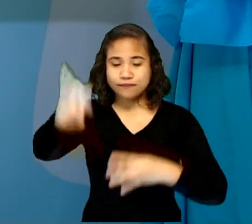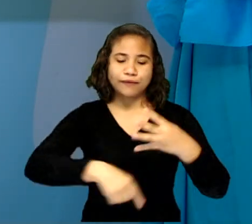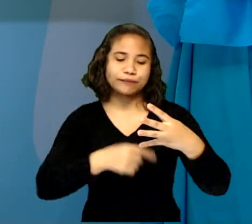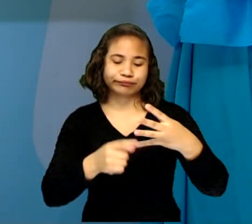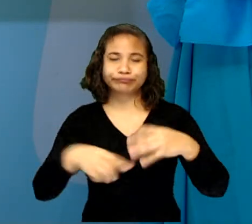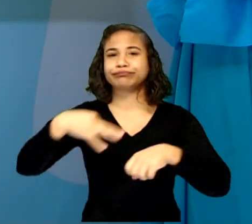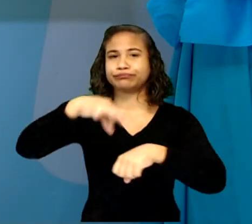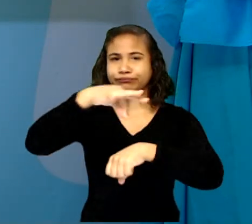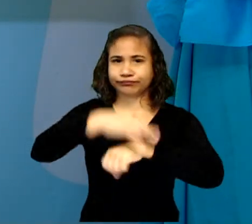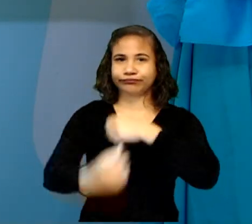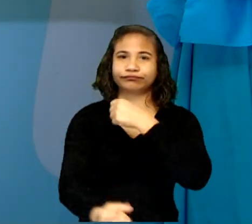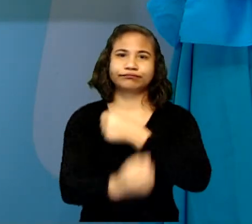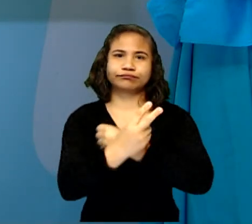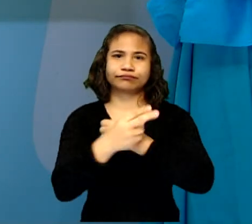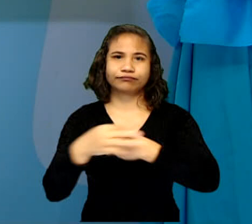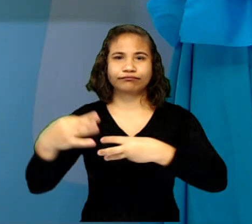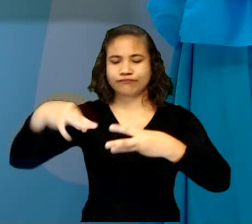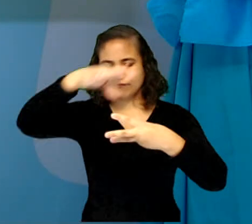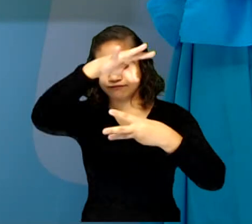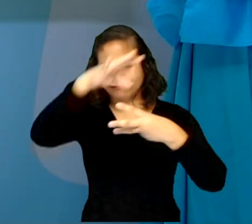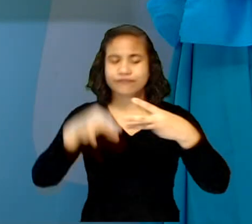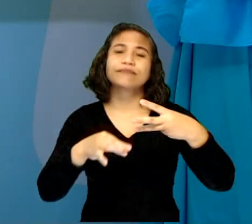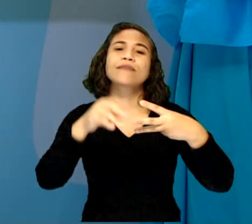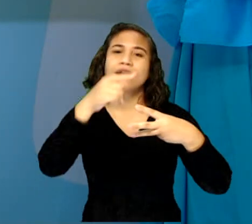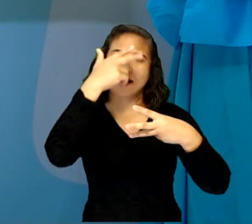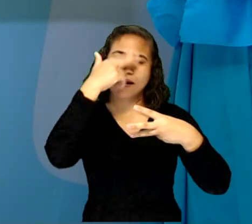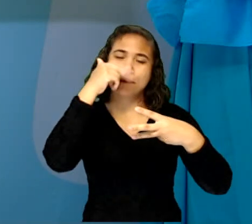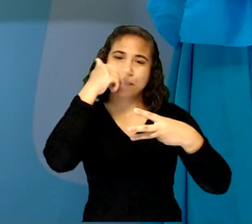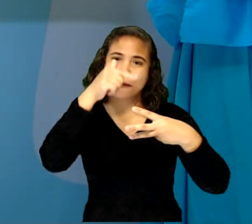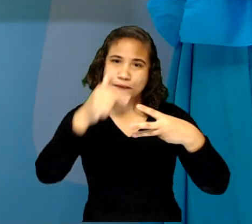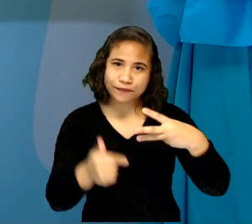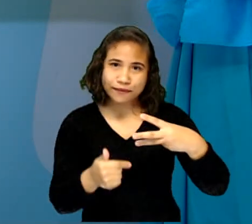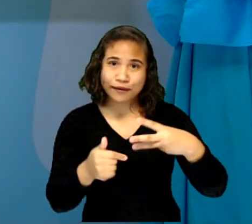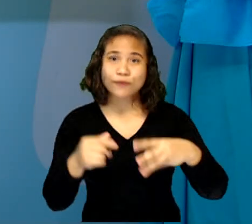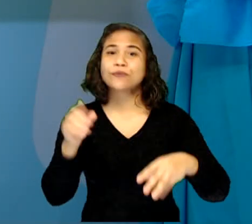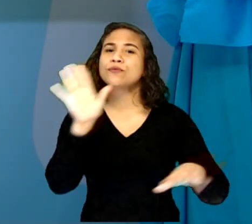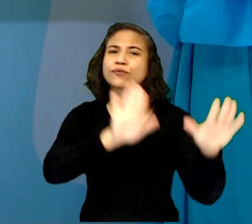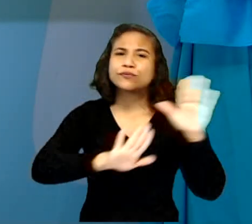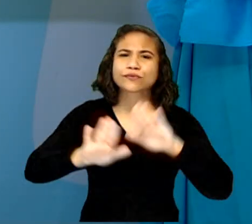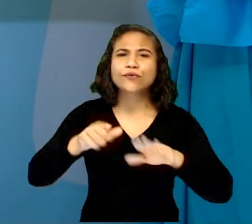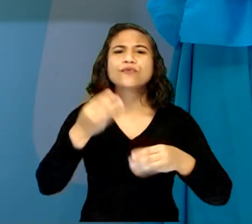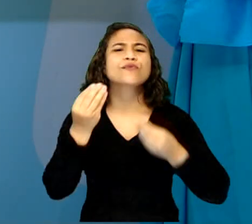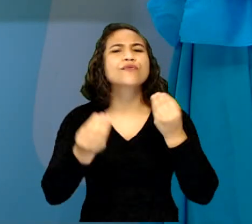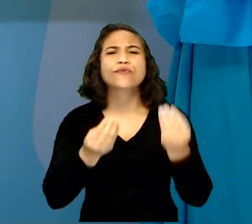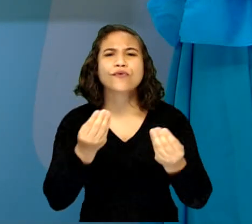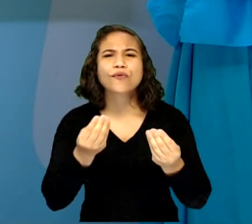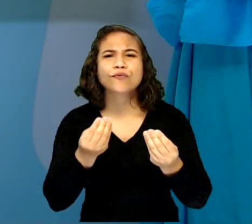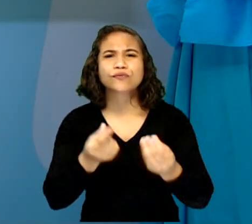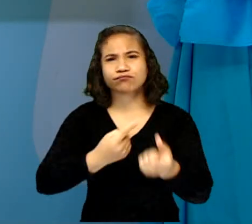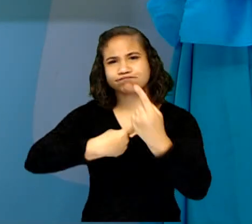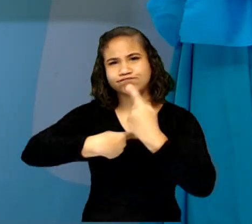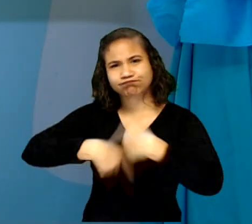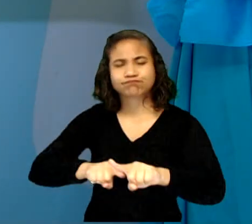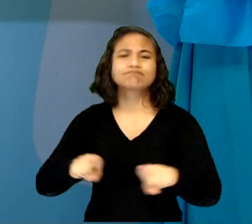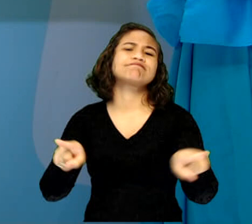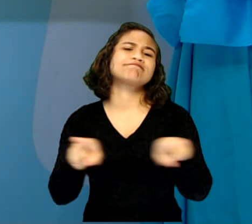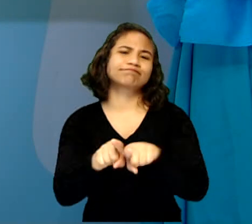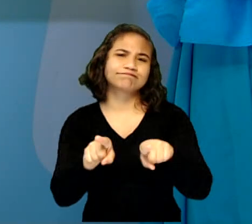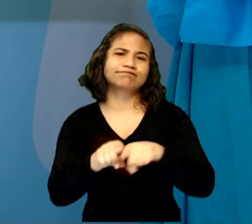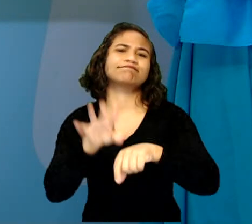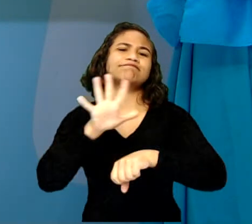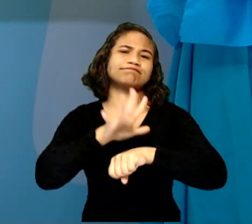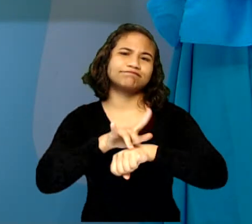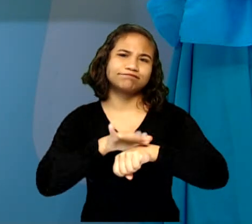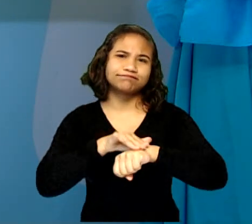esses vírus, pessoal. Por isso que temos que ter bastante cuidado. A única forma de combater essas doenças